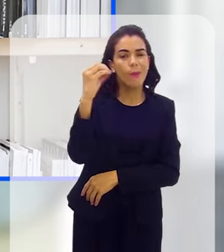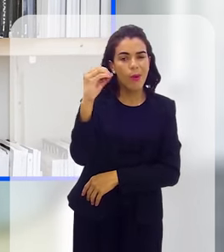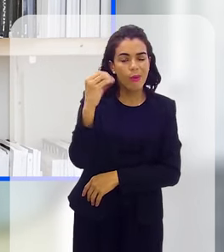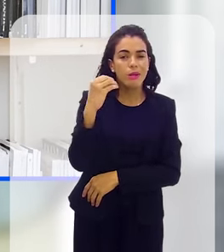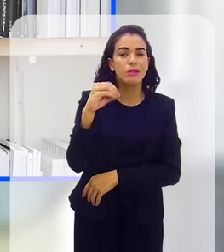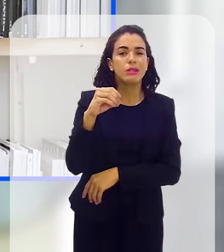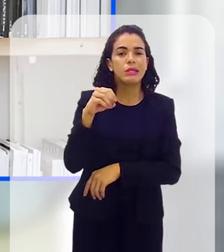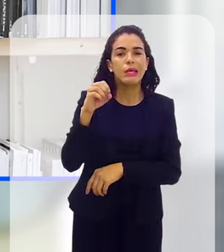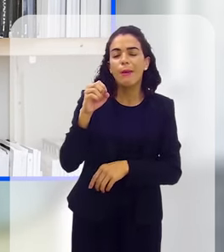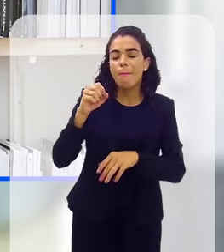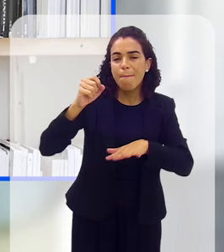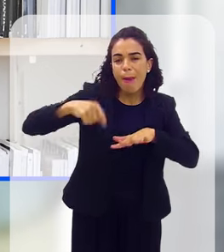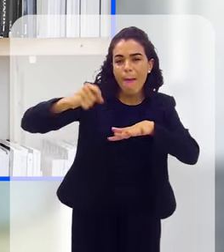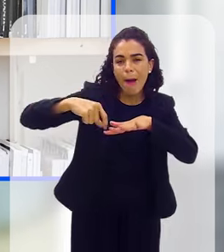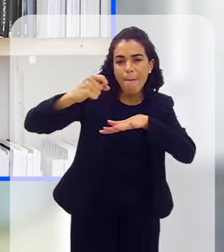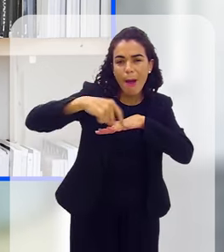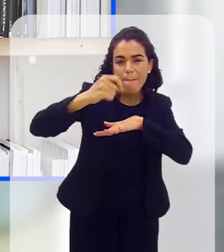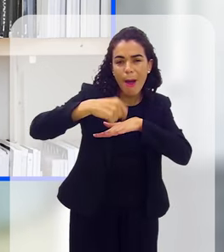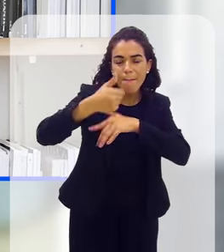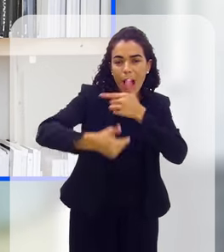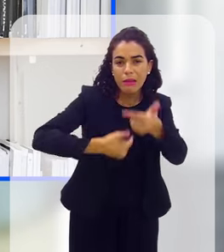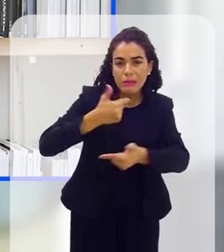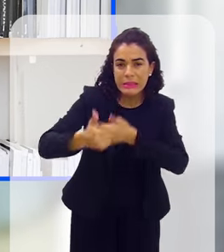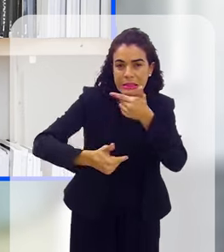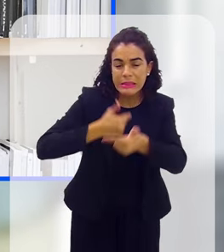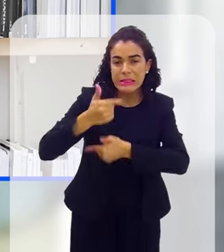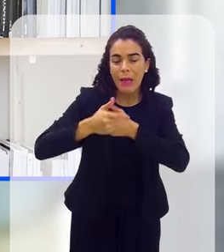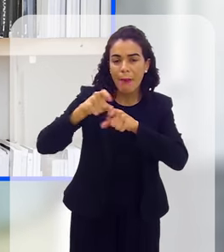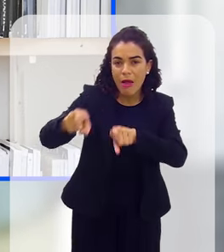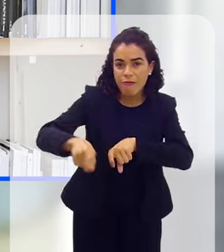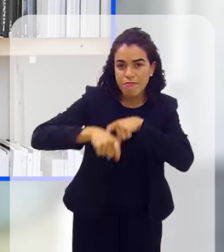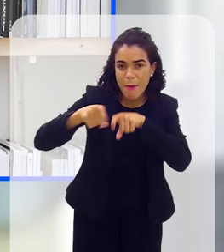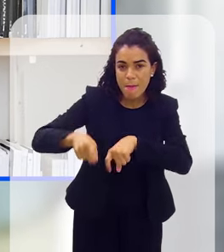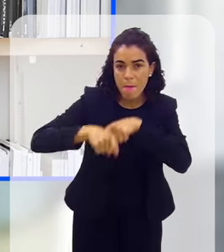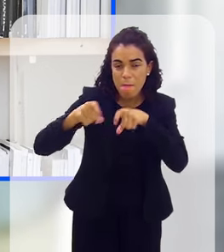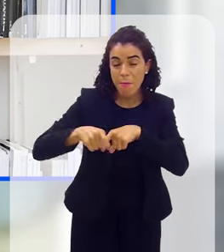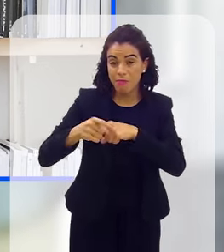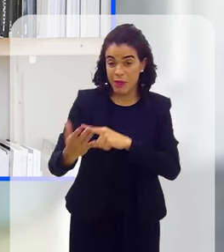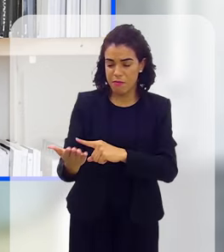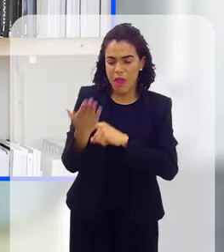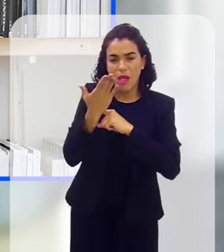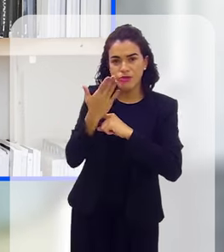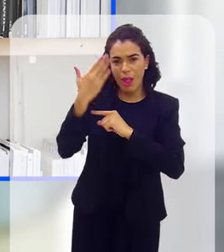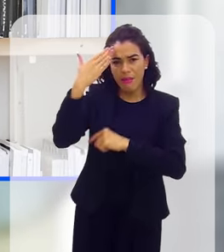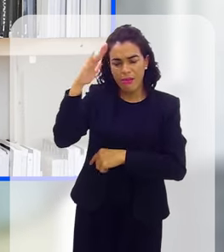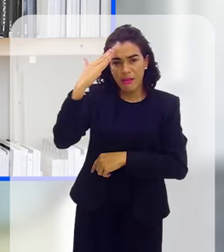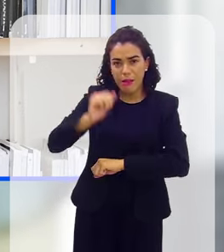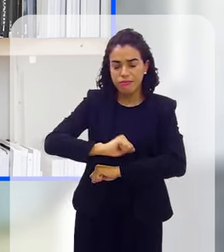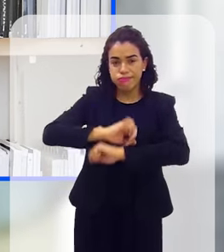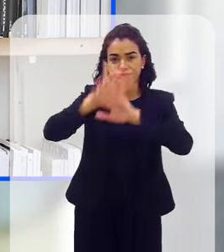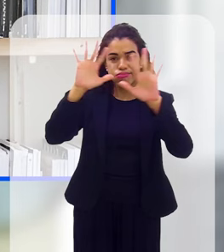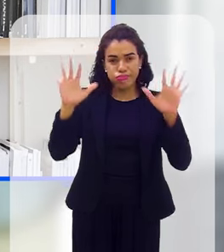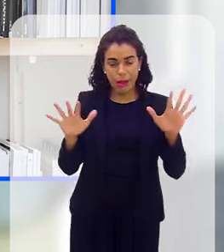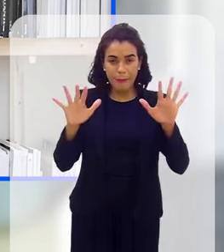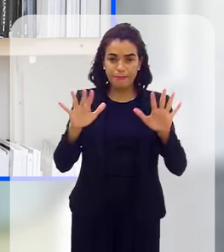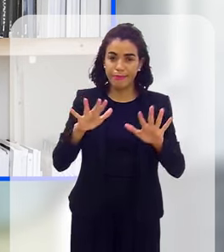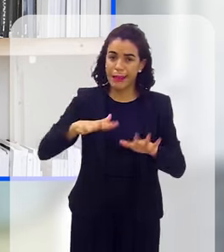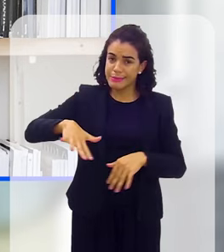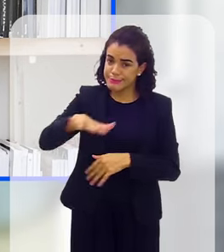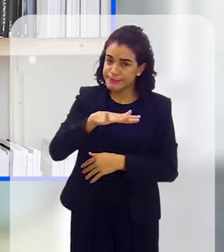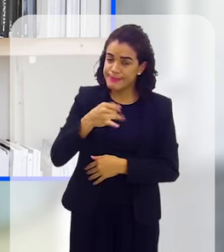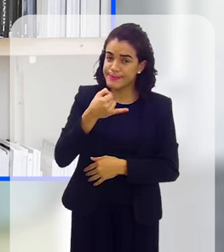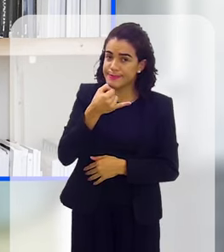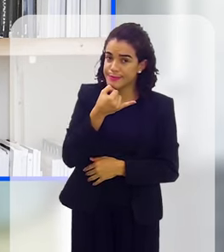de colheita para renomadas vinícolas da região. Quem vai me ajudar a entender um pouco melhor essa triste realidade